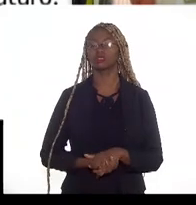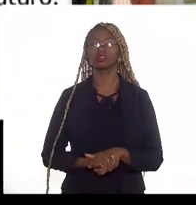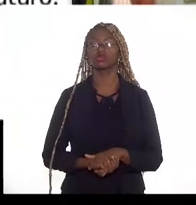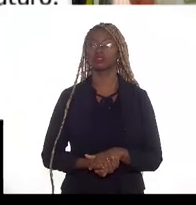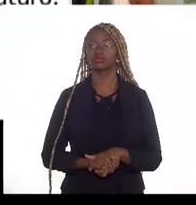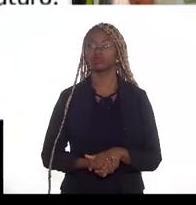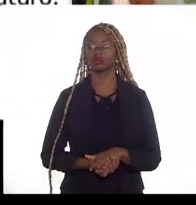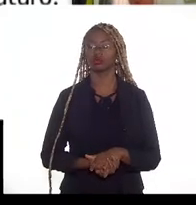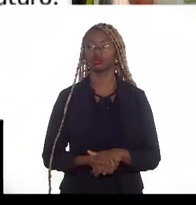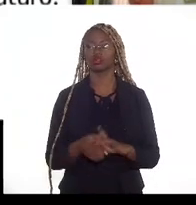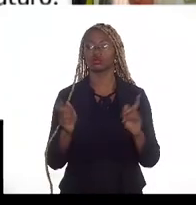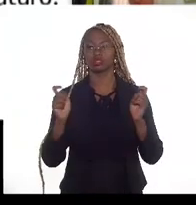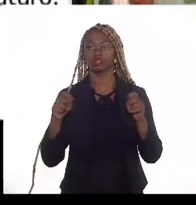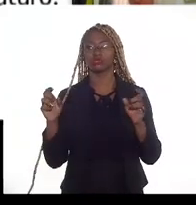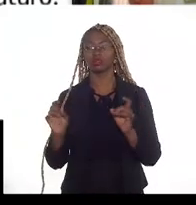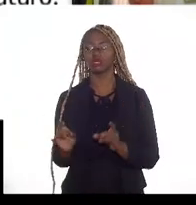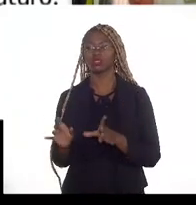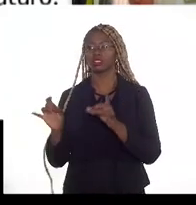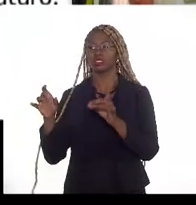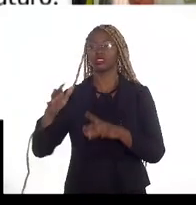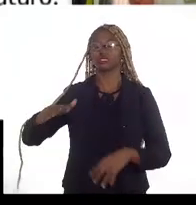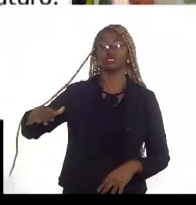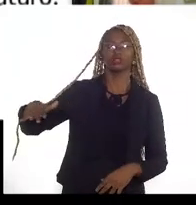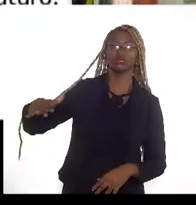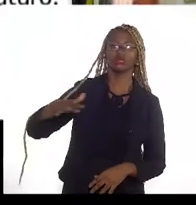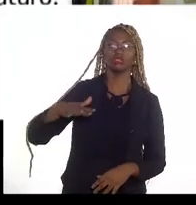viabilizar a exportação do campo dado